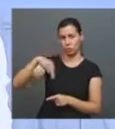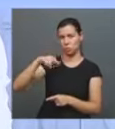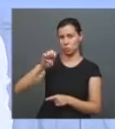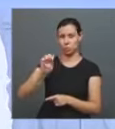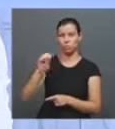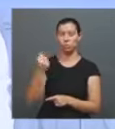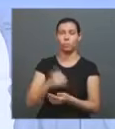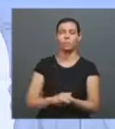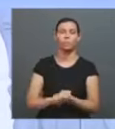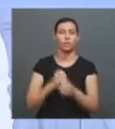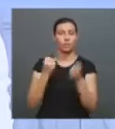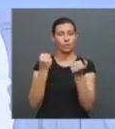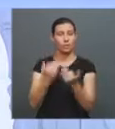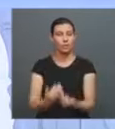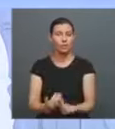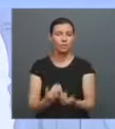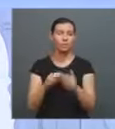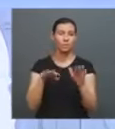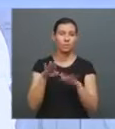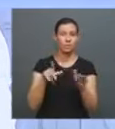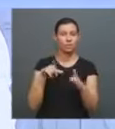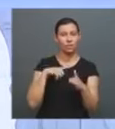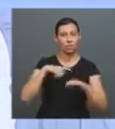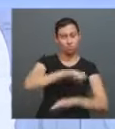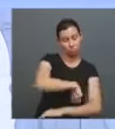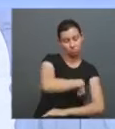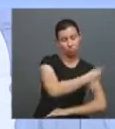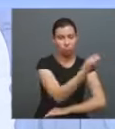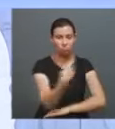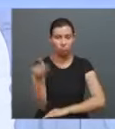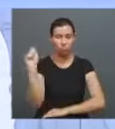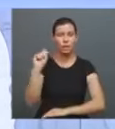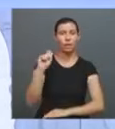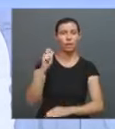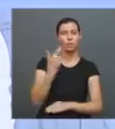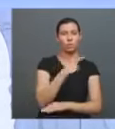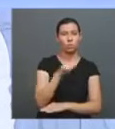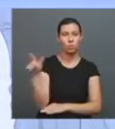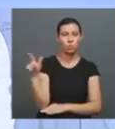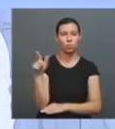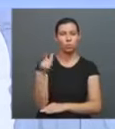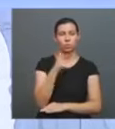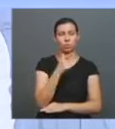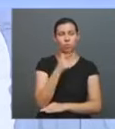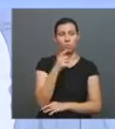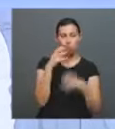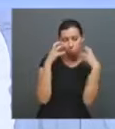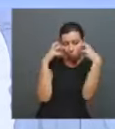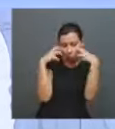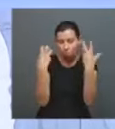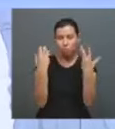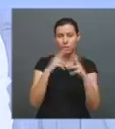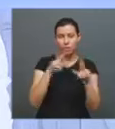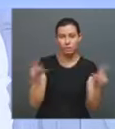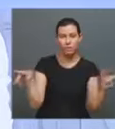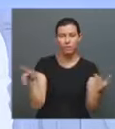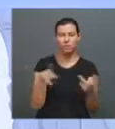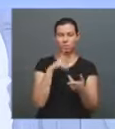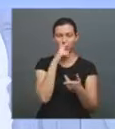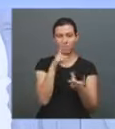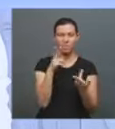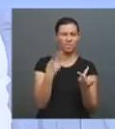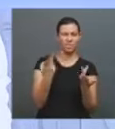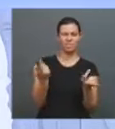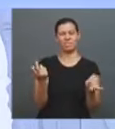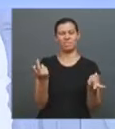de, né, e aí você vê, fala assim, nossa, mas isso está tão batido já, né, isso é tão antigo lá, desde o Tolkien, que já,